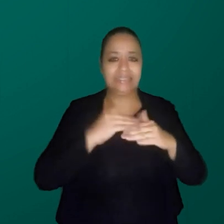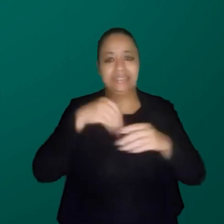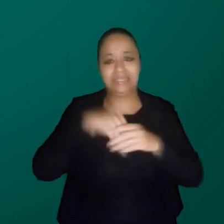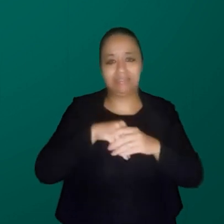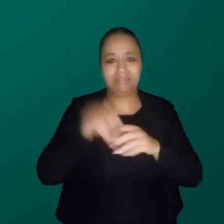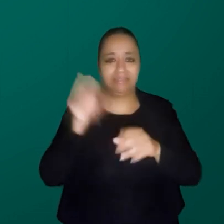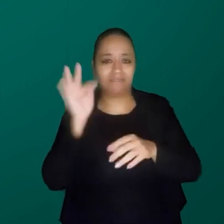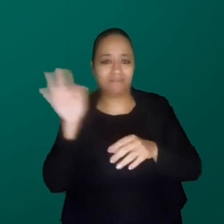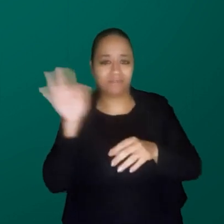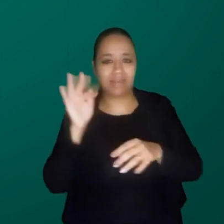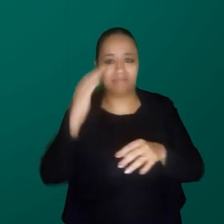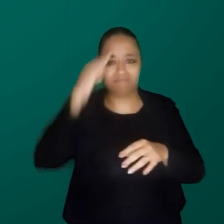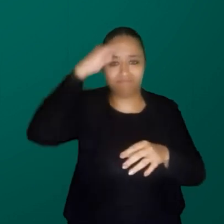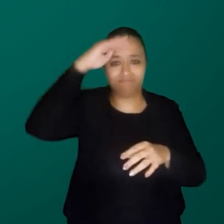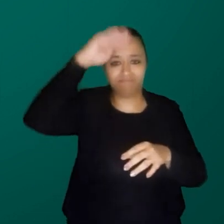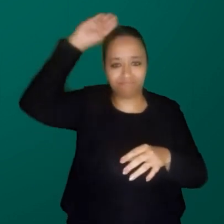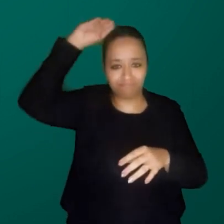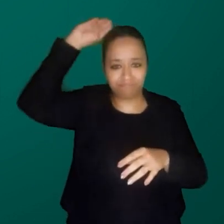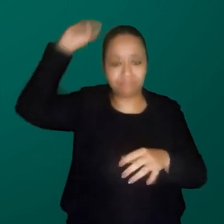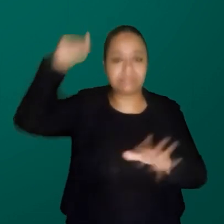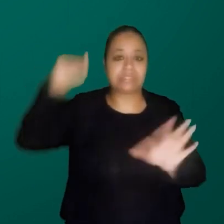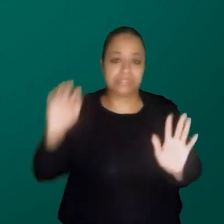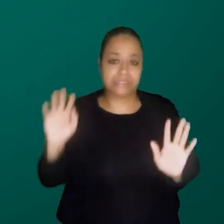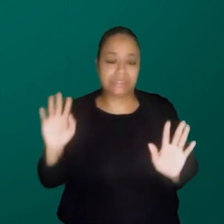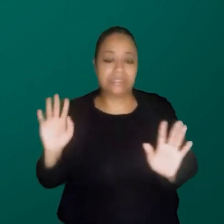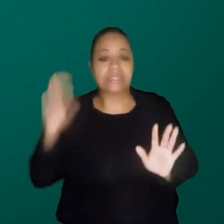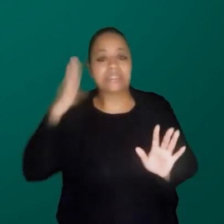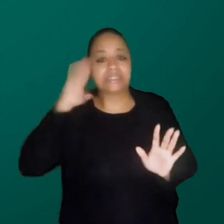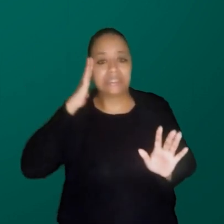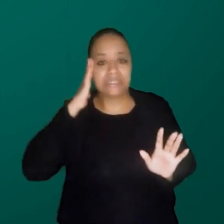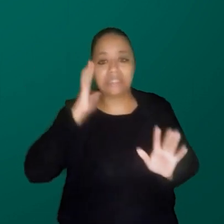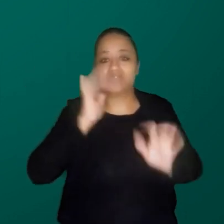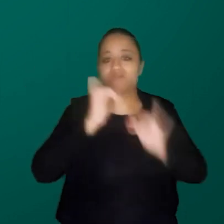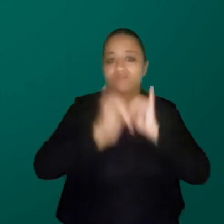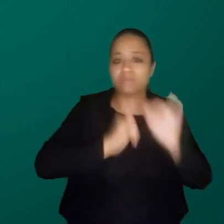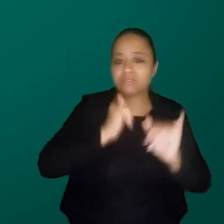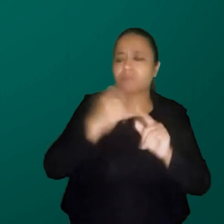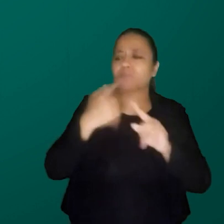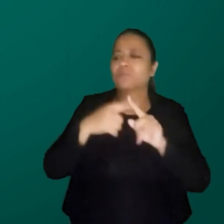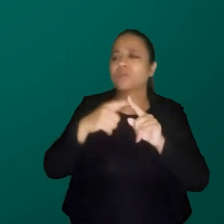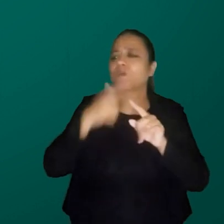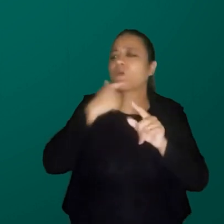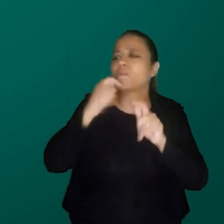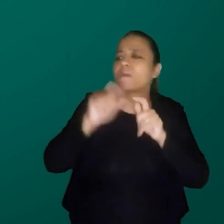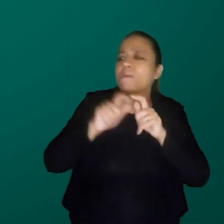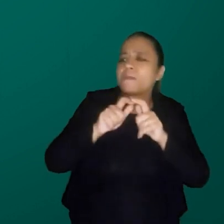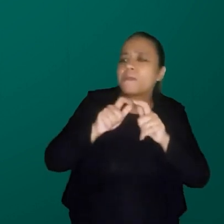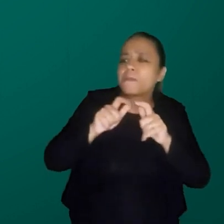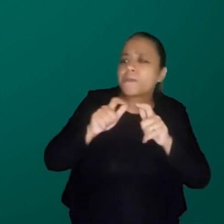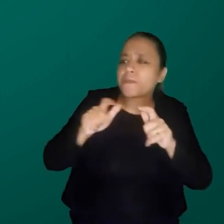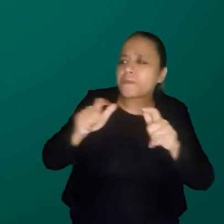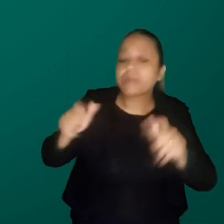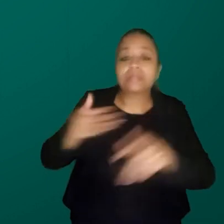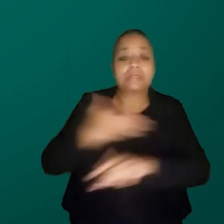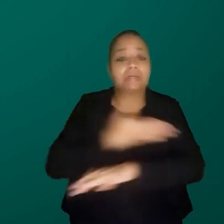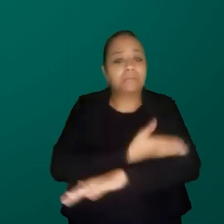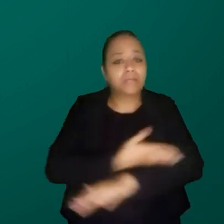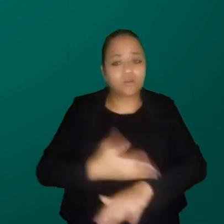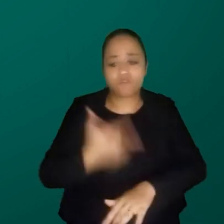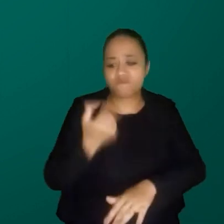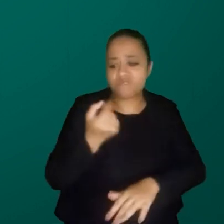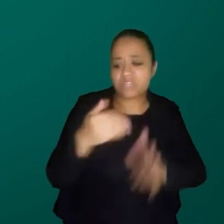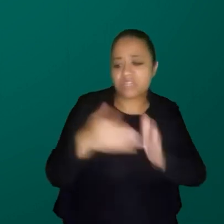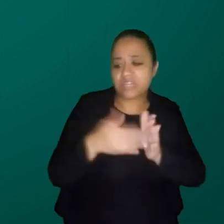Então, para entender esse número, para entender esse dado, porque os homens brancos de 20 a 39